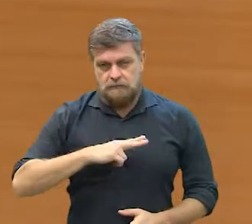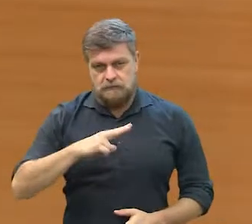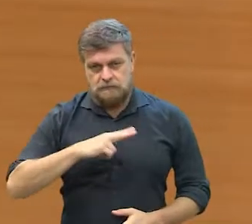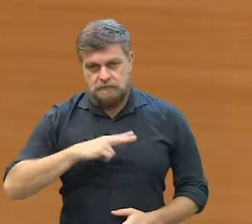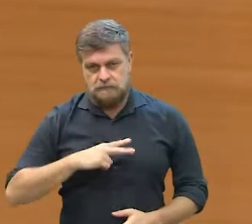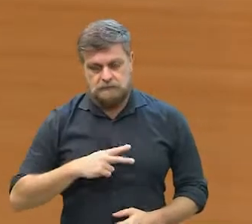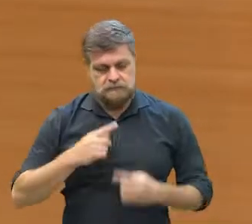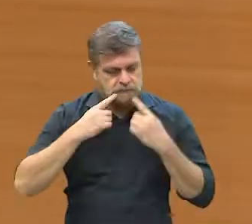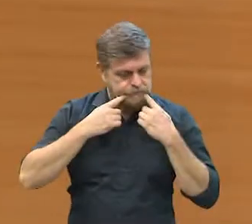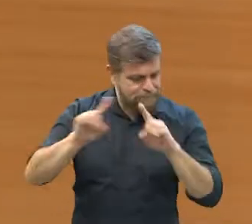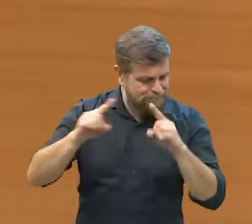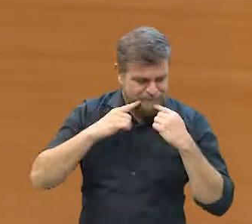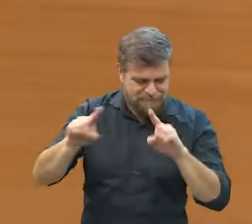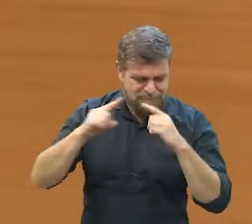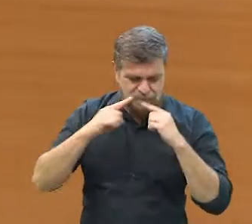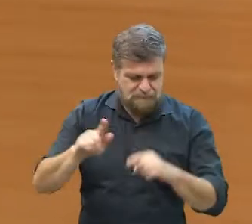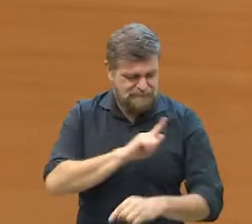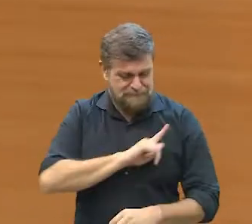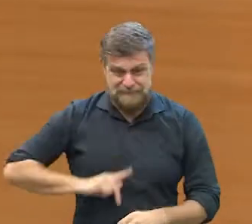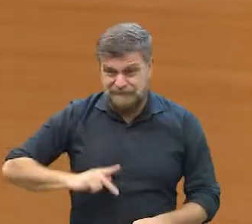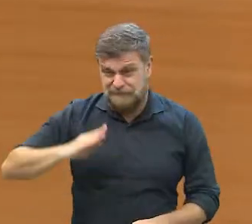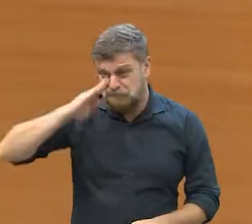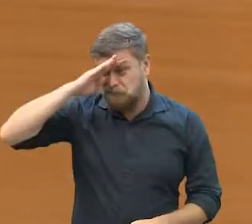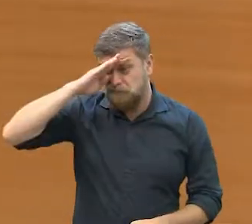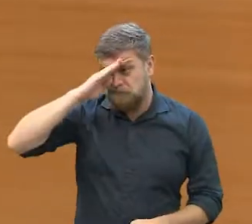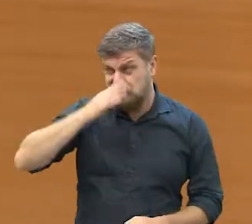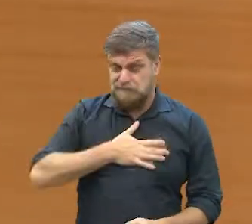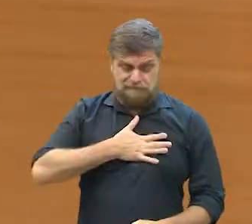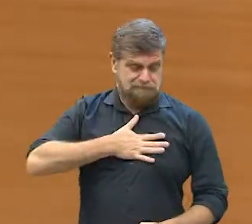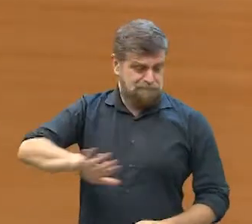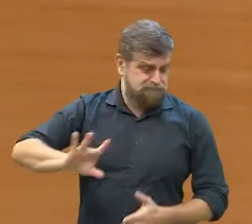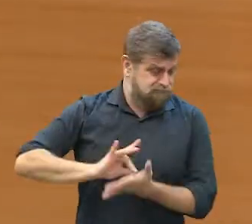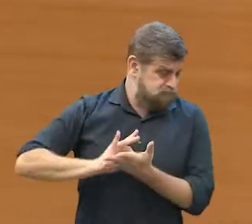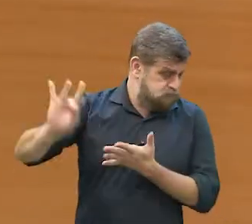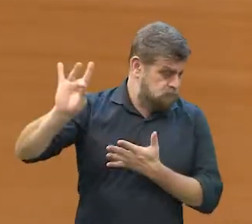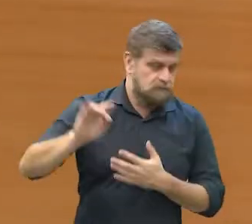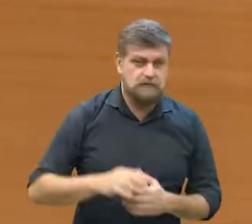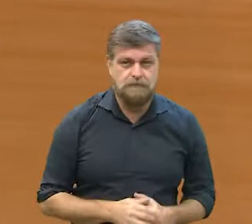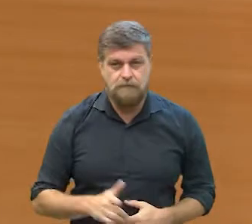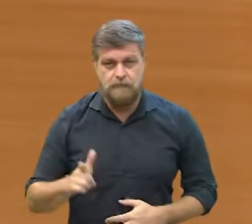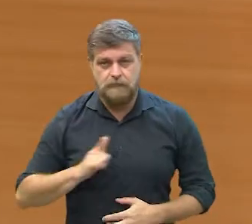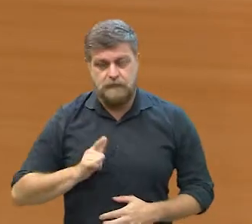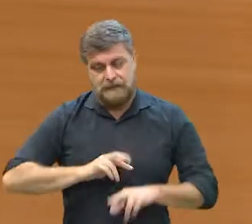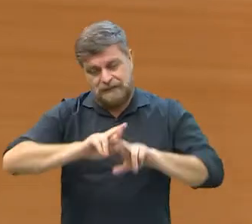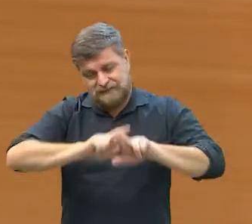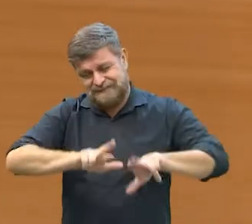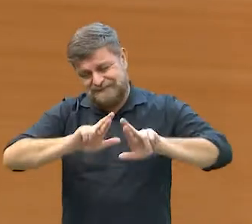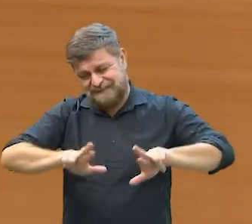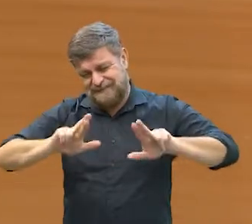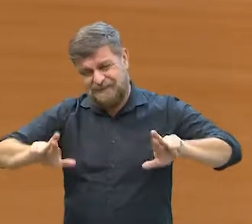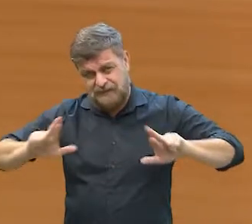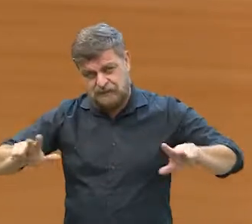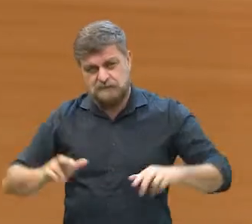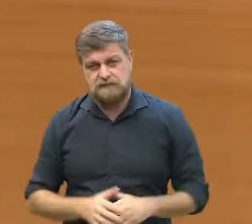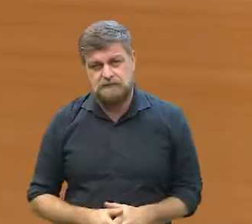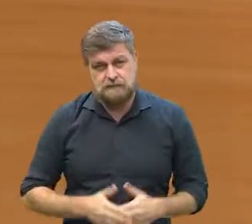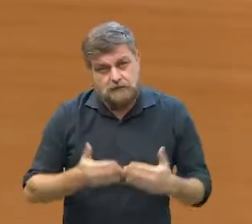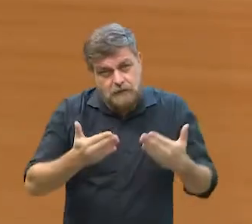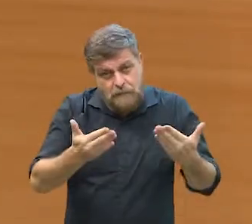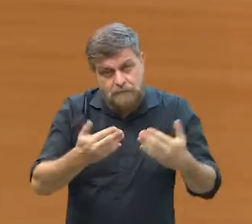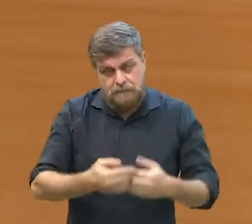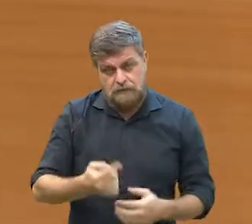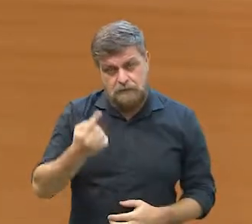particularmente estou aí na oposição ao governo Bolsonaro, então a gente sabe que tem diferentes posições.